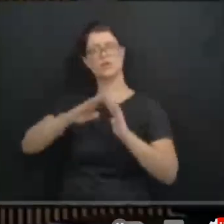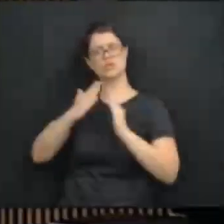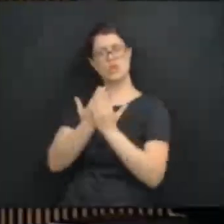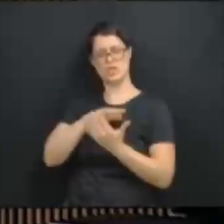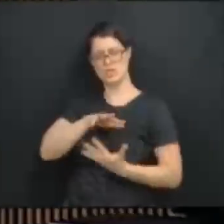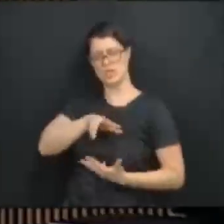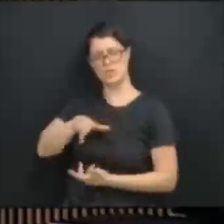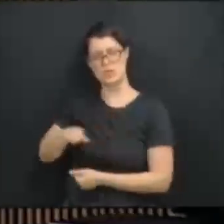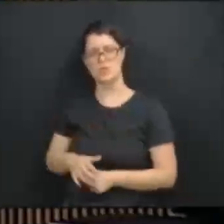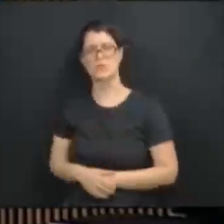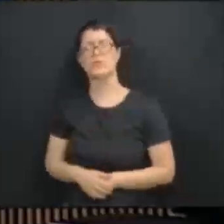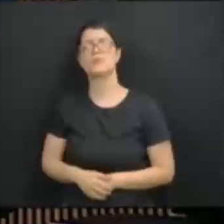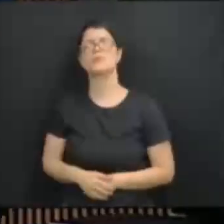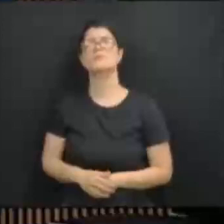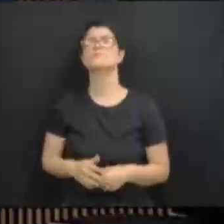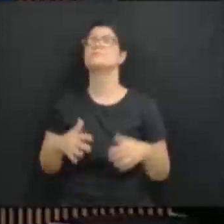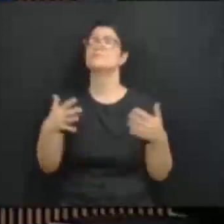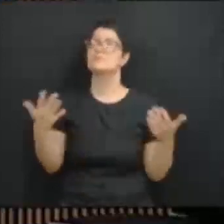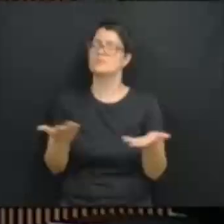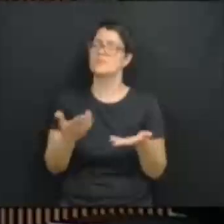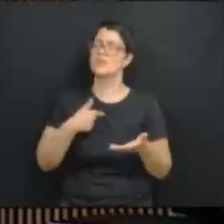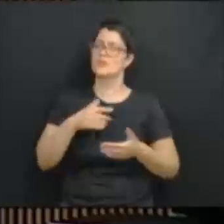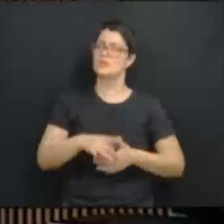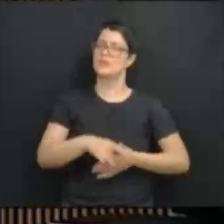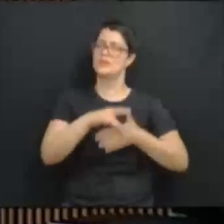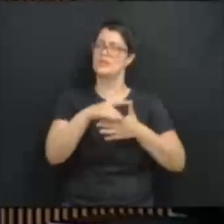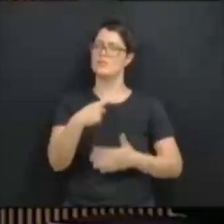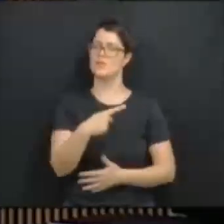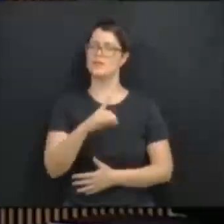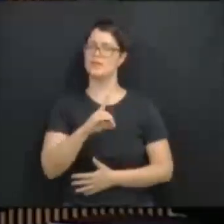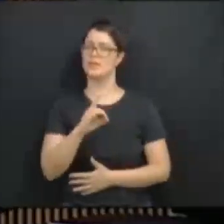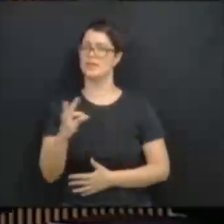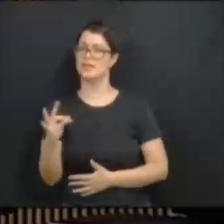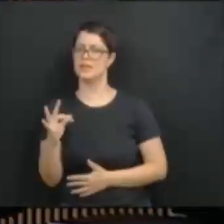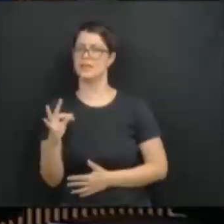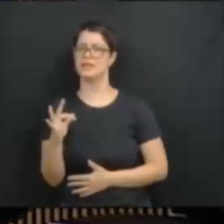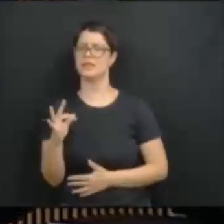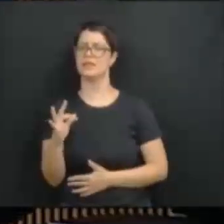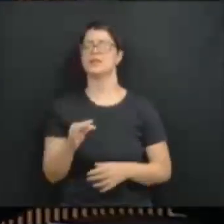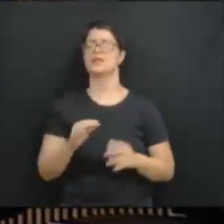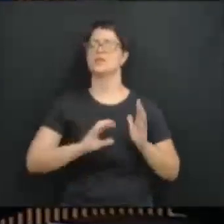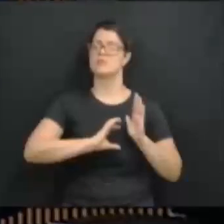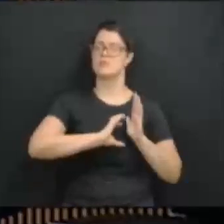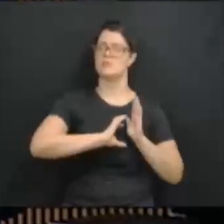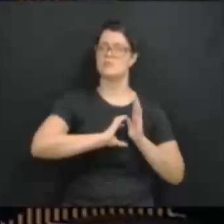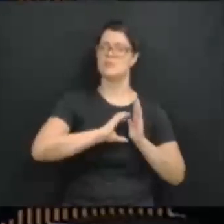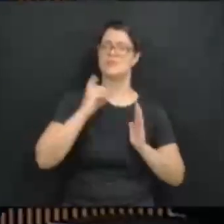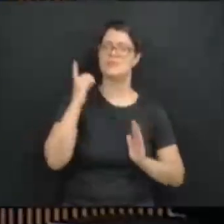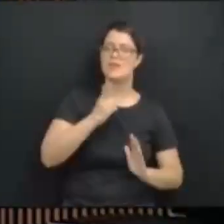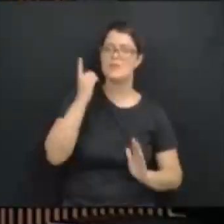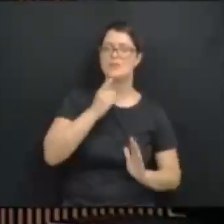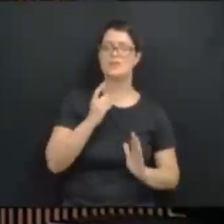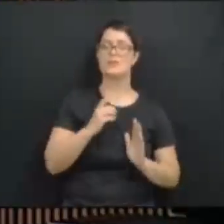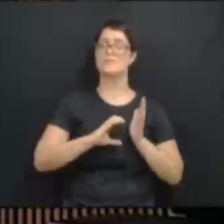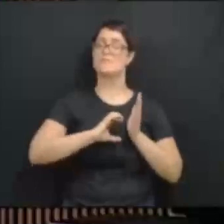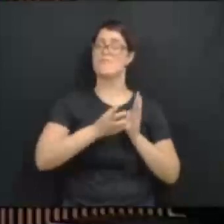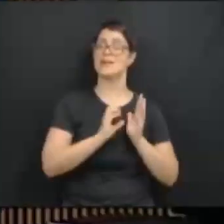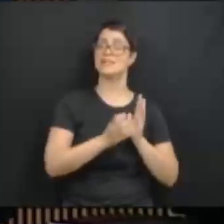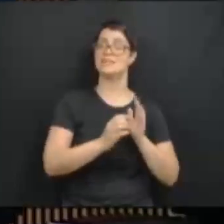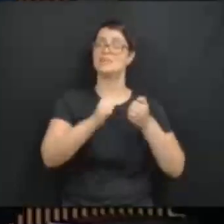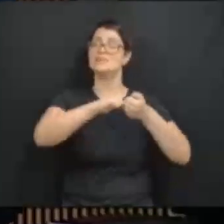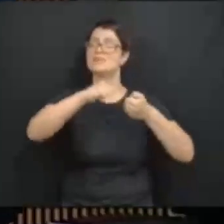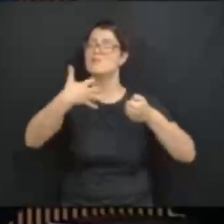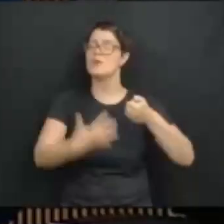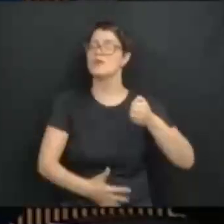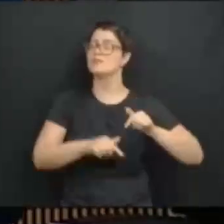senhoras e senhores, como líder do PDT, como deputado do Partido Democrático Trabalhista, um partido que sempre esteve